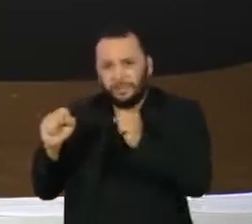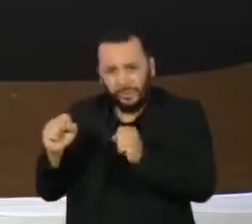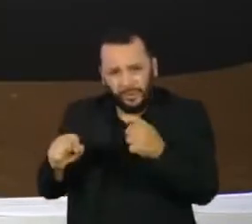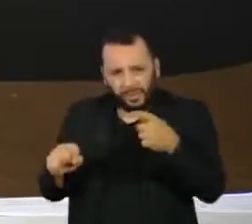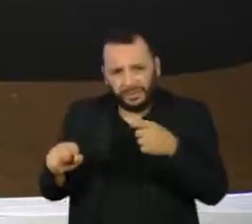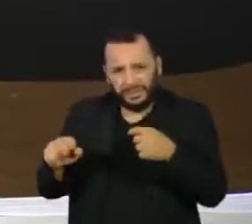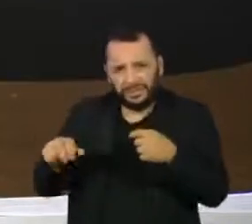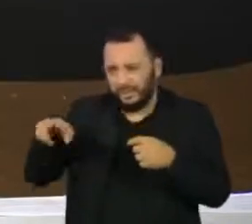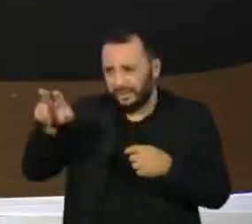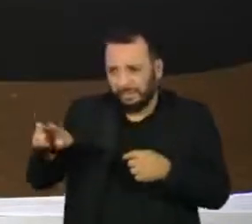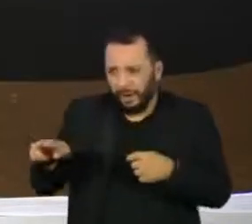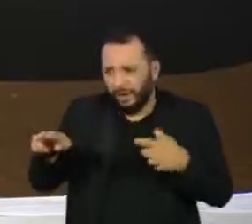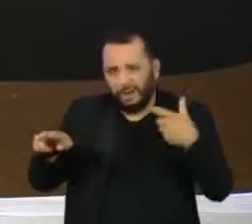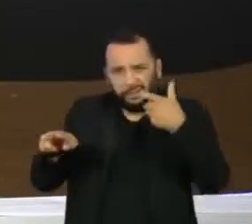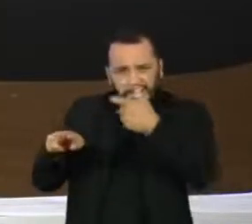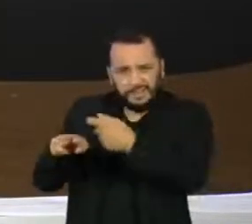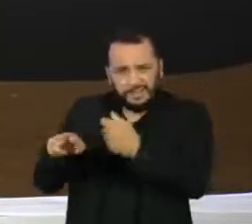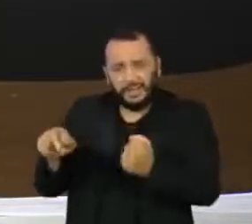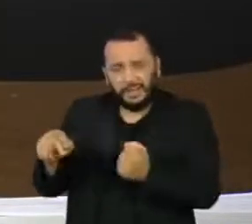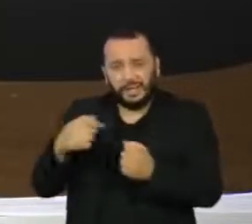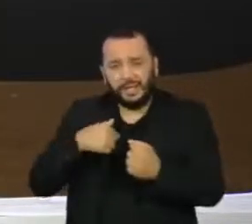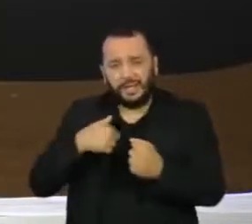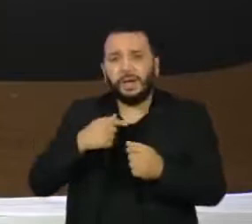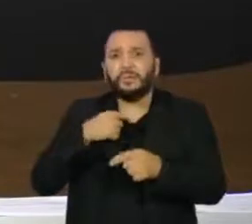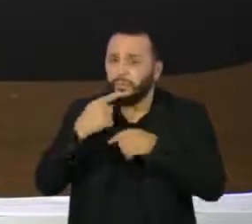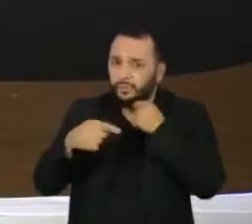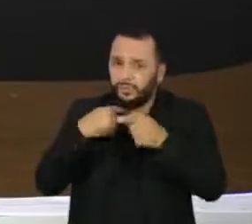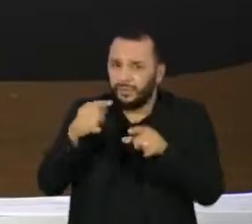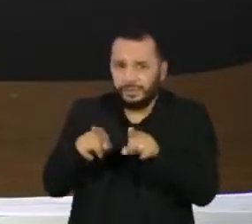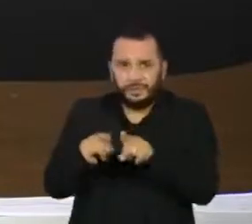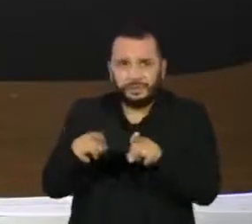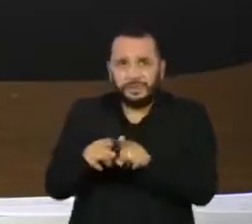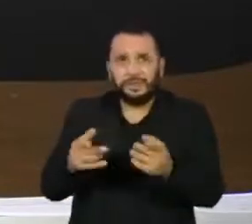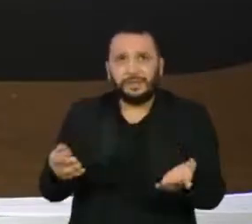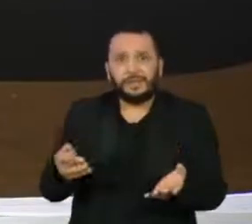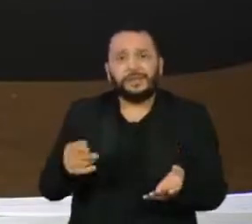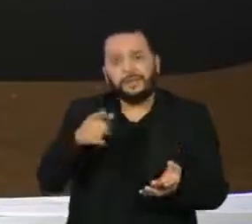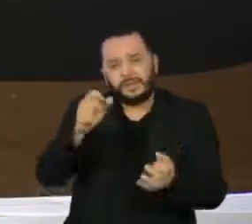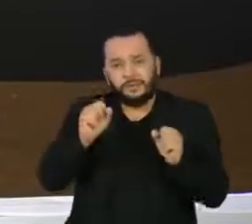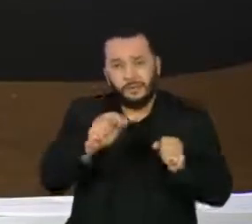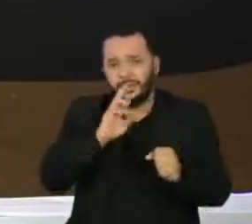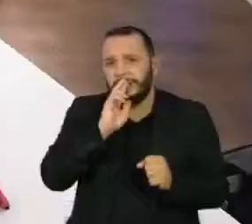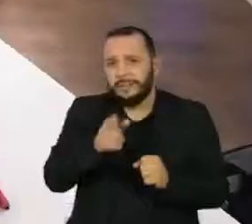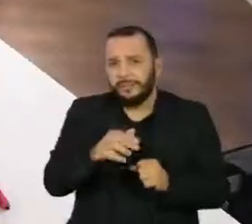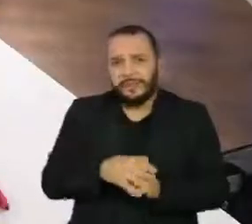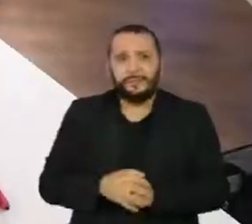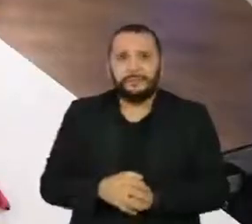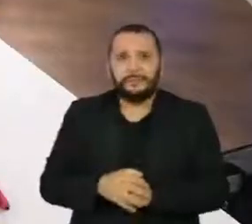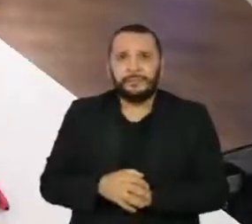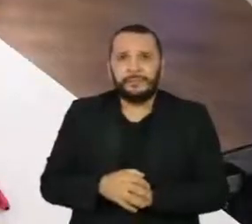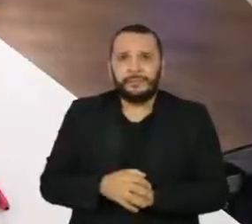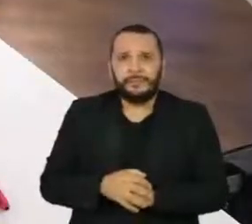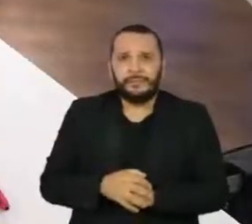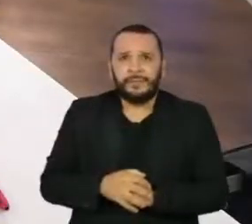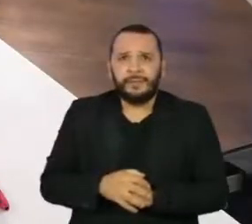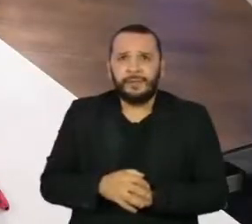vacinado. É uma dúvida que eu tenho derivada da dúvida do tuiteiro. Então, eu queria que você respondesse isso.